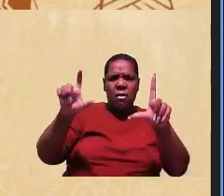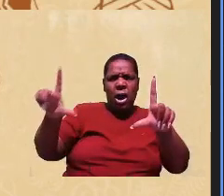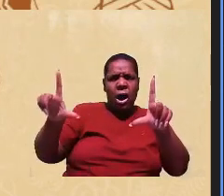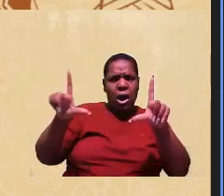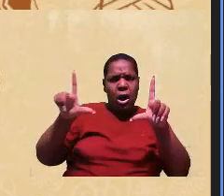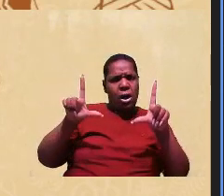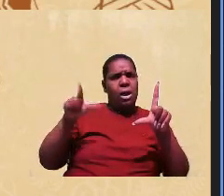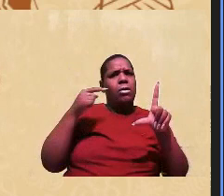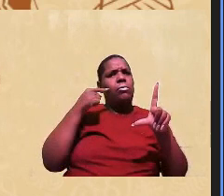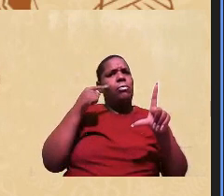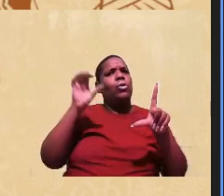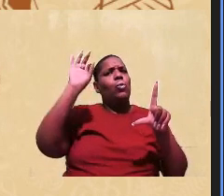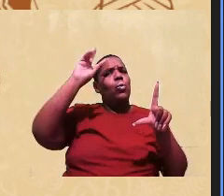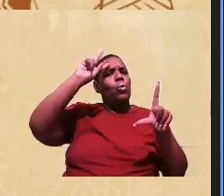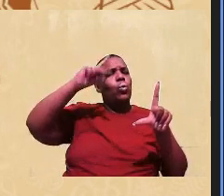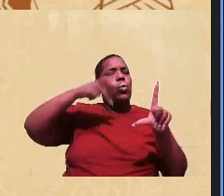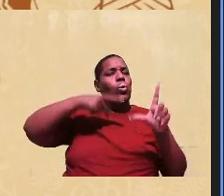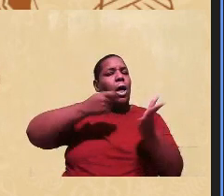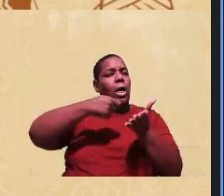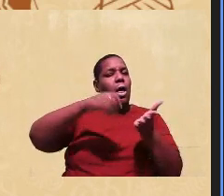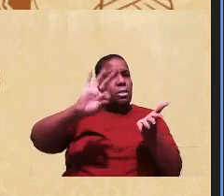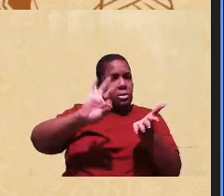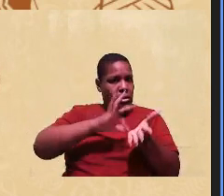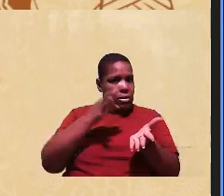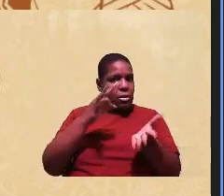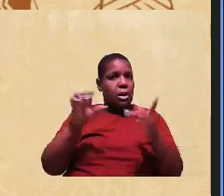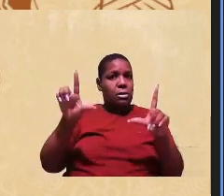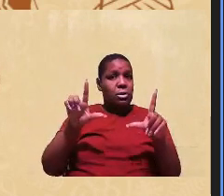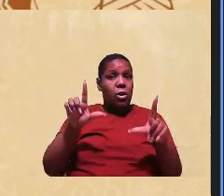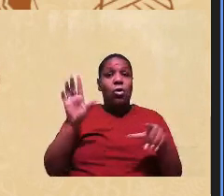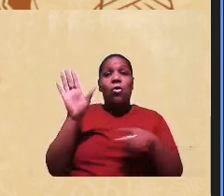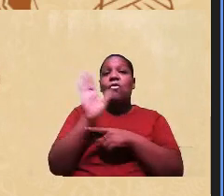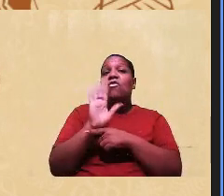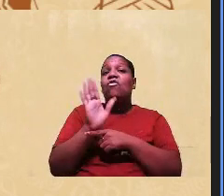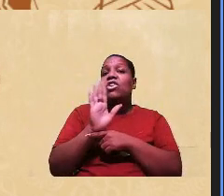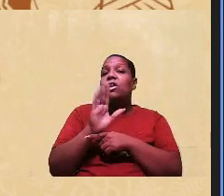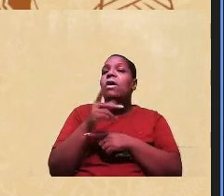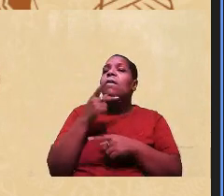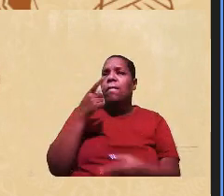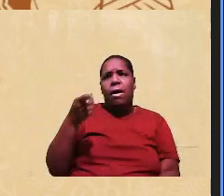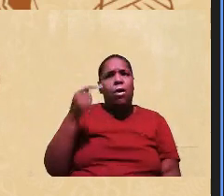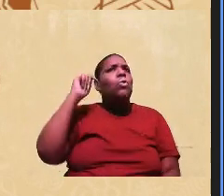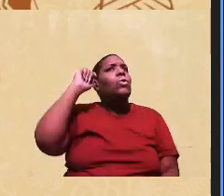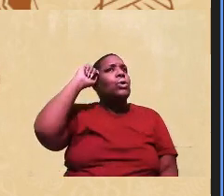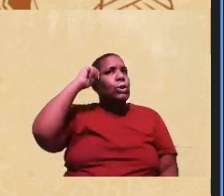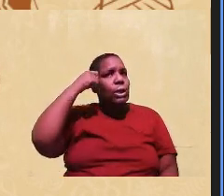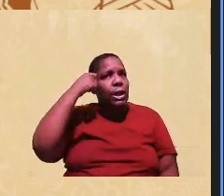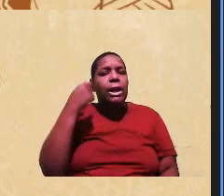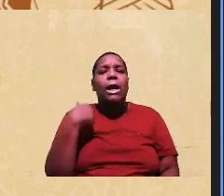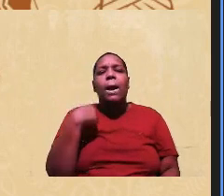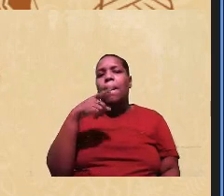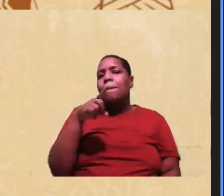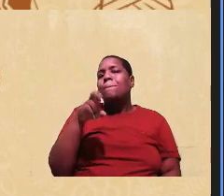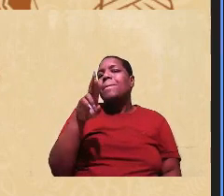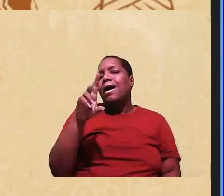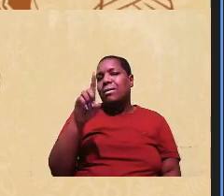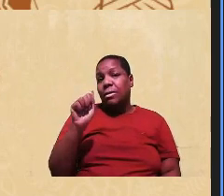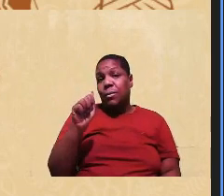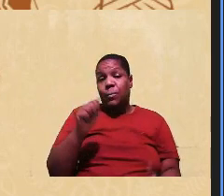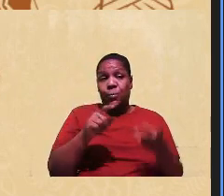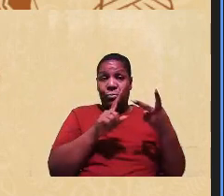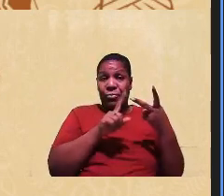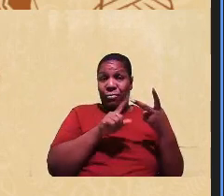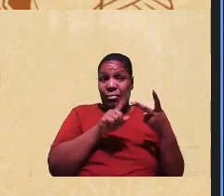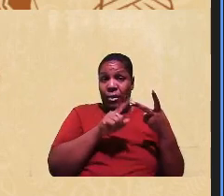ele manda uma autodeclaração assinada e manda um vídeo, que ele diz que é negro, da cor preta ou parda. E o outro é que ele